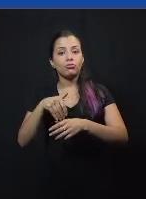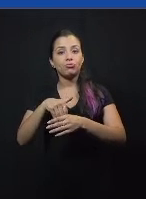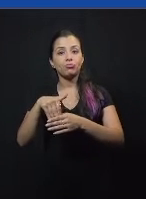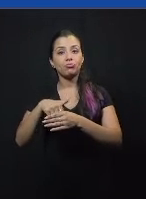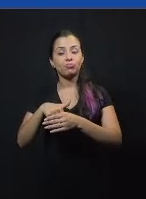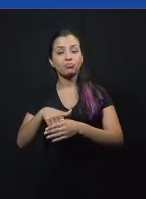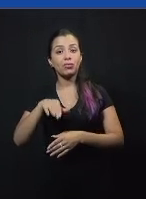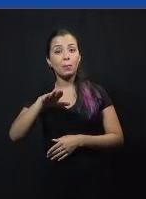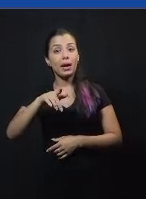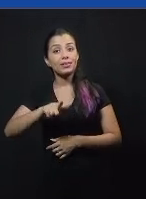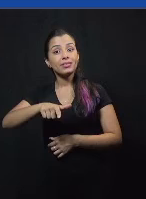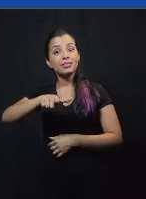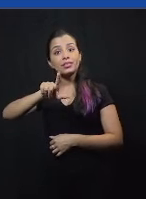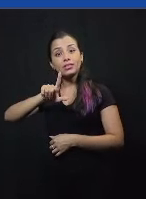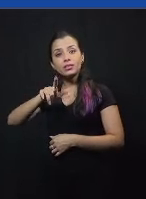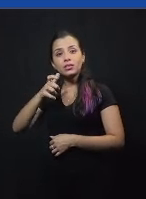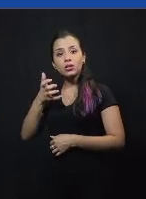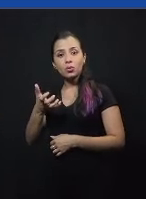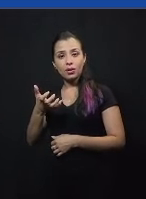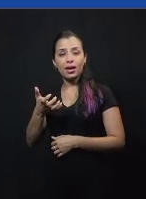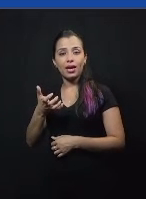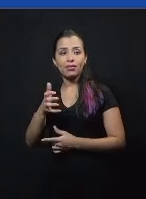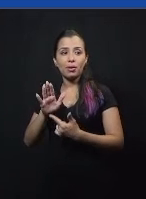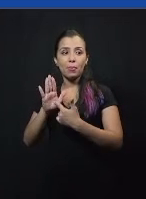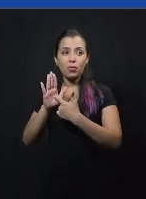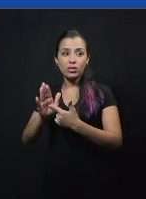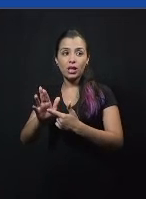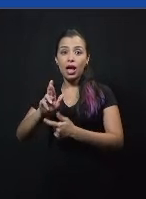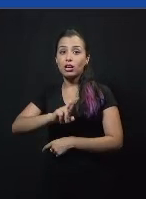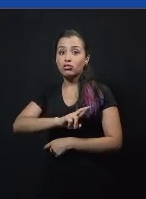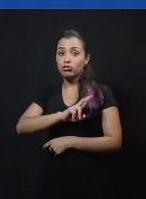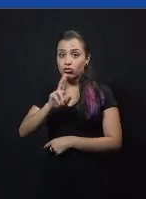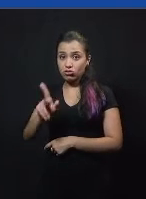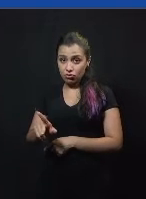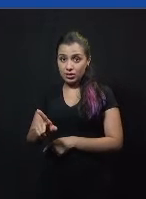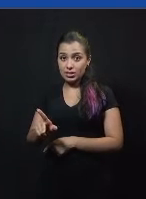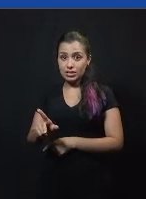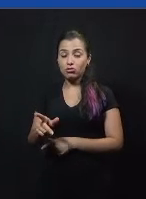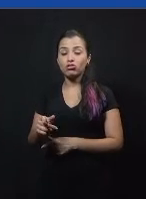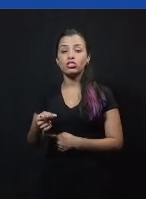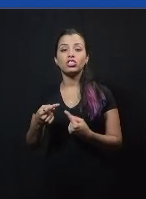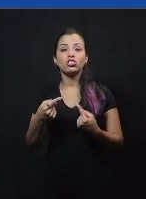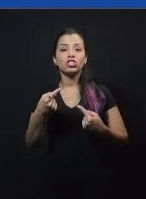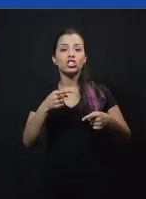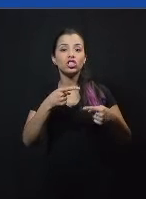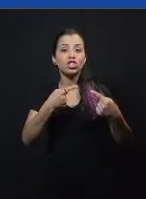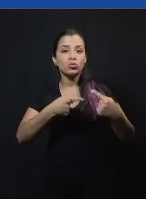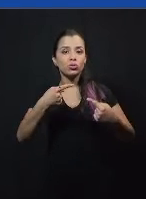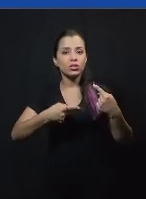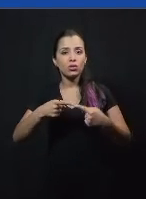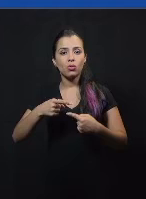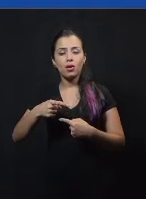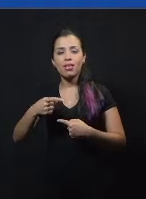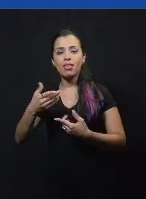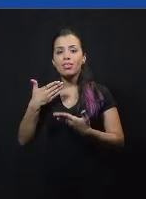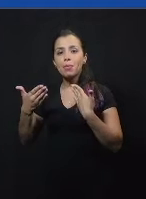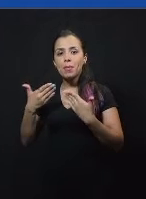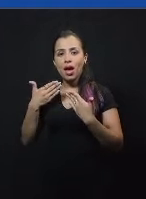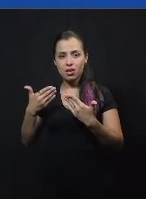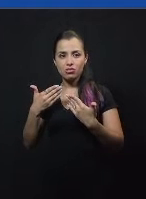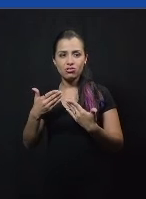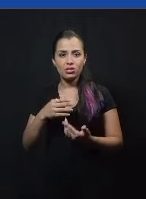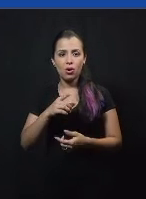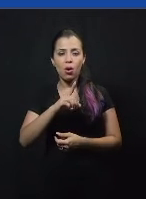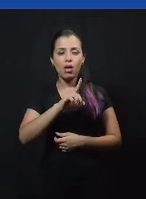argumentativa, eu queria trazer a diferenciação entre discussão e debate. porque quando a gente pensa em debater política, a gente já pensa em uma